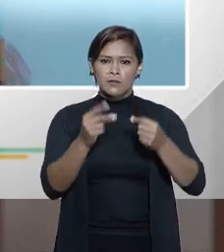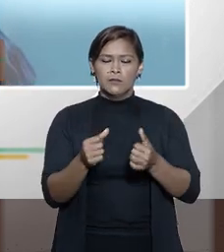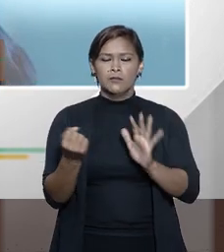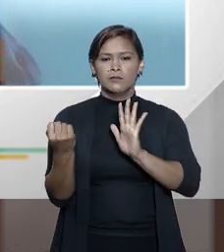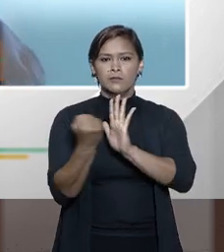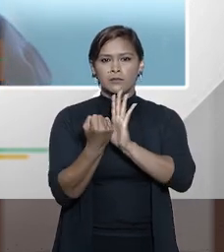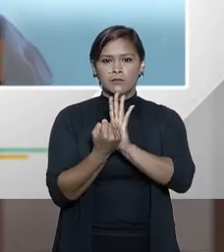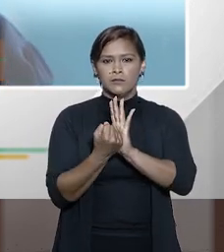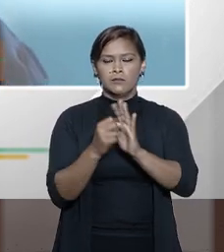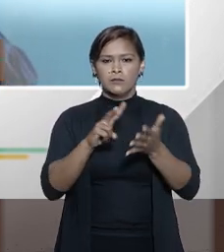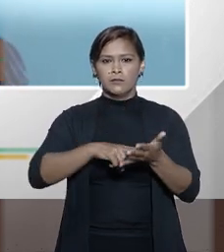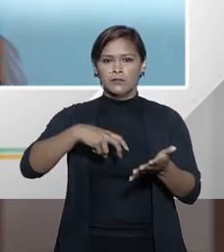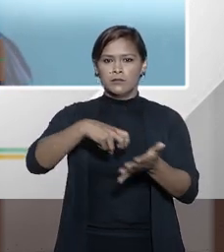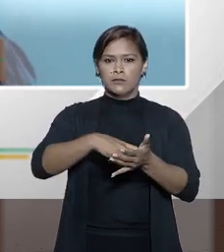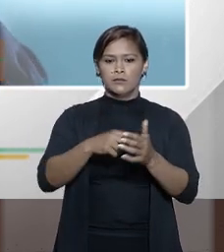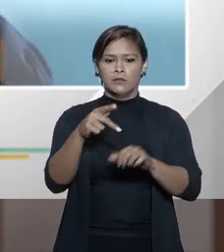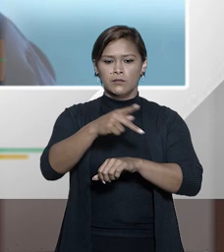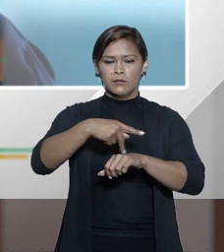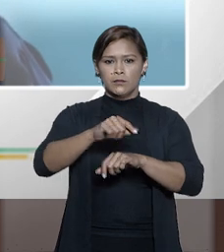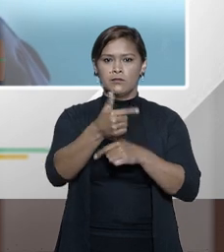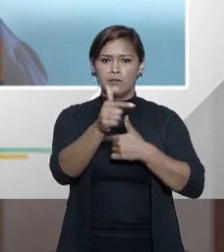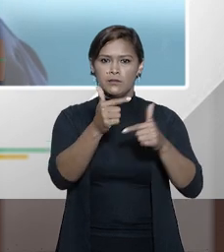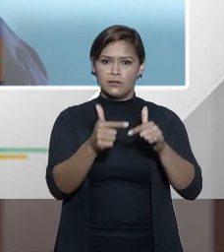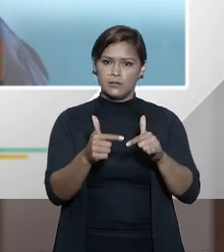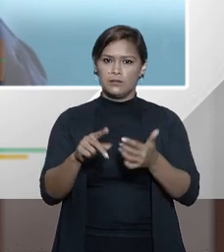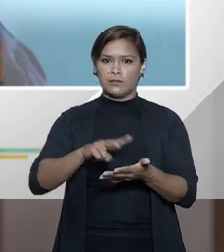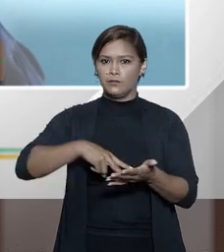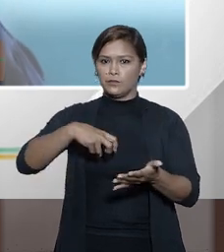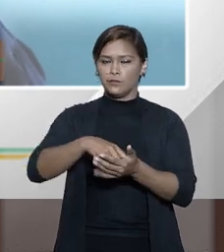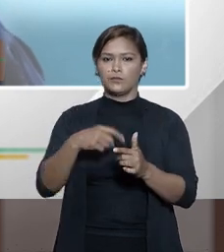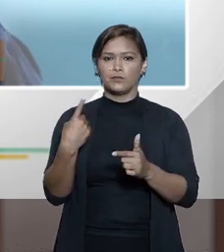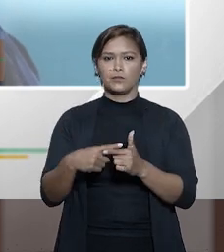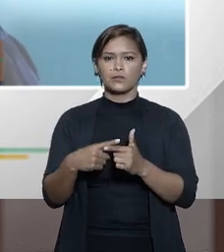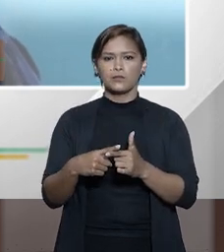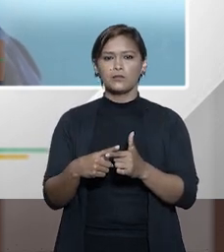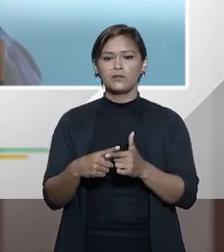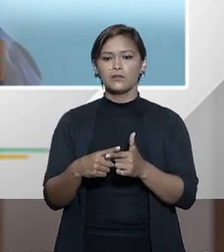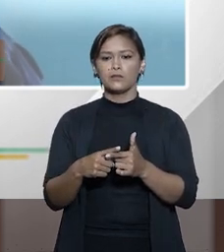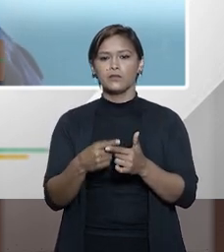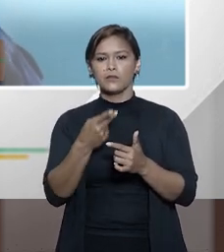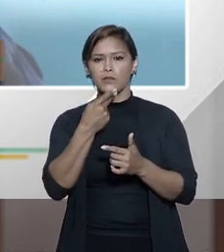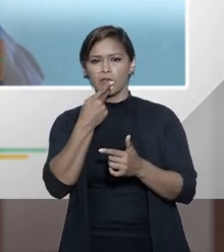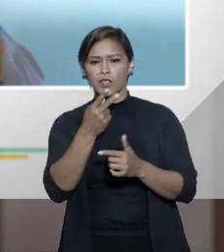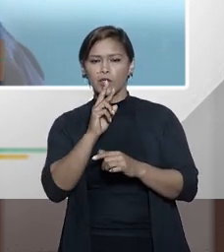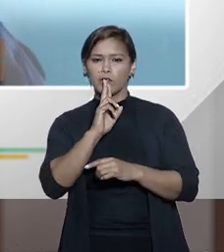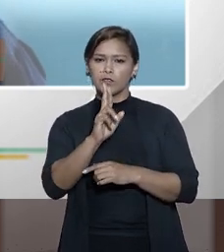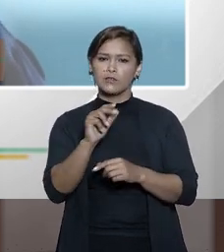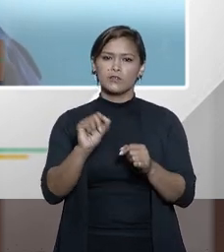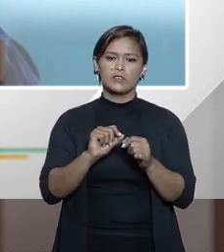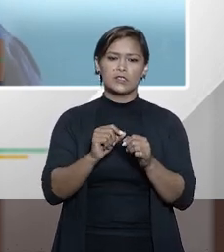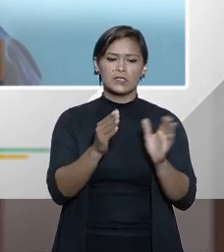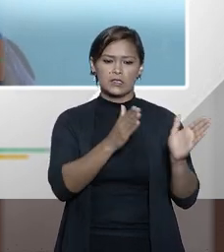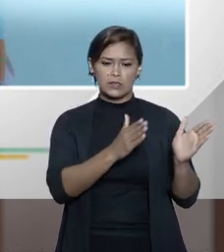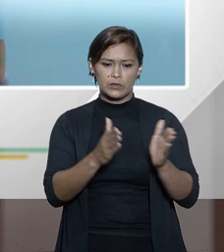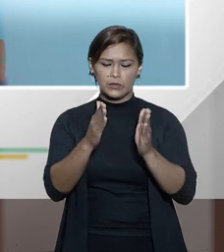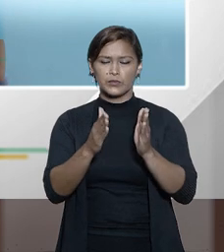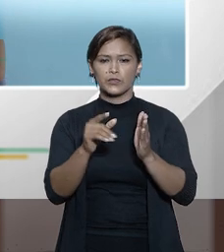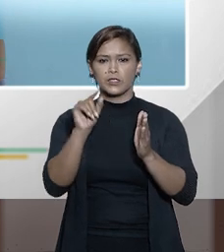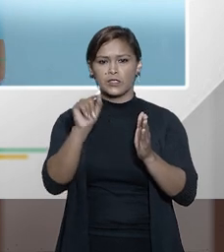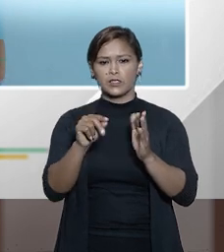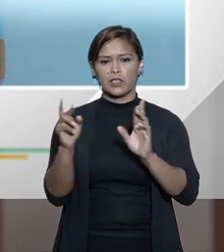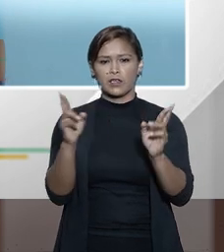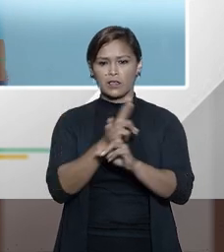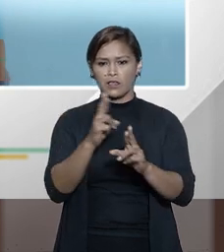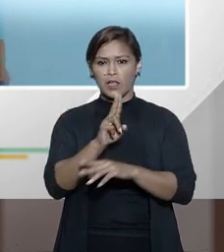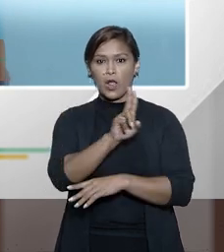homologação de sentença penal estrangeira para efeitos penais e por que Tiago que eu resolvi fazer essa breve digressão